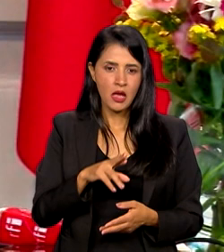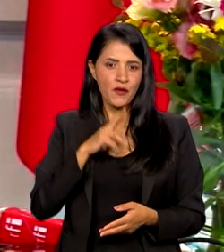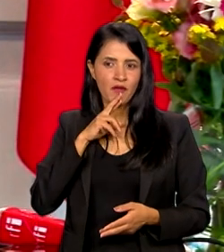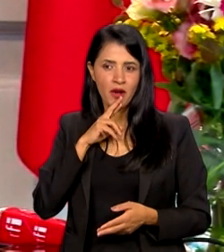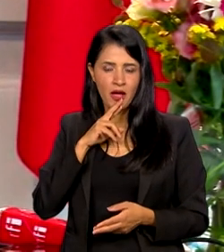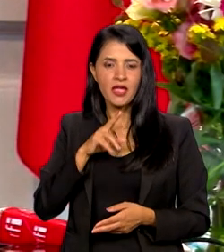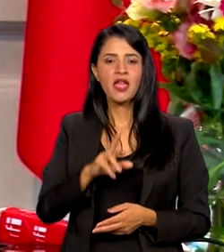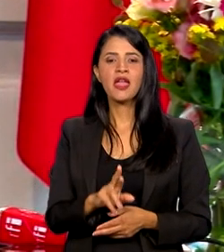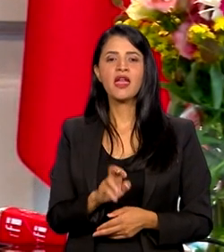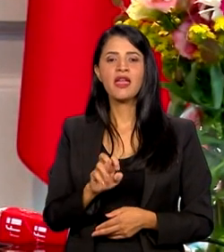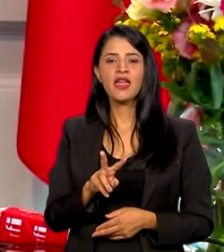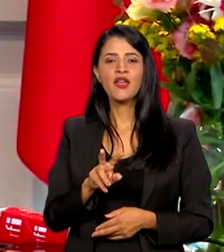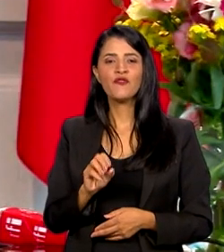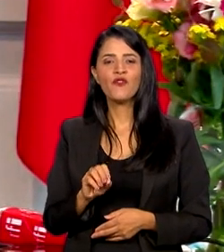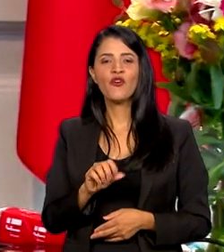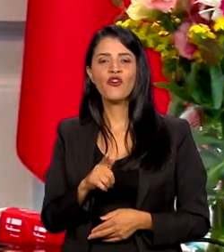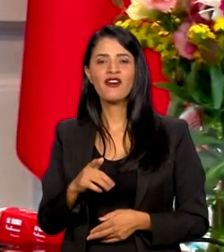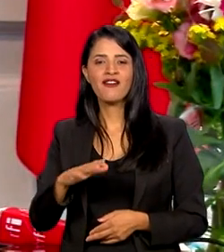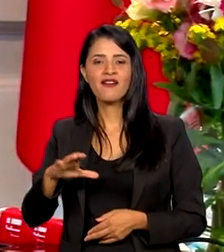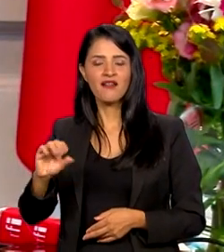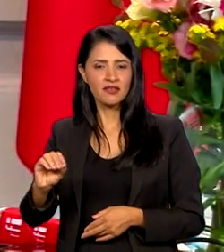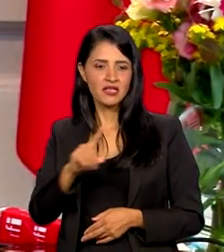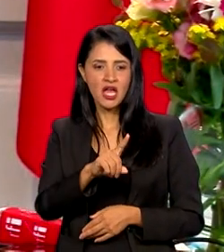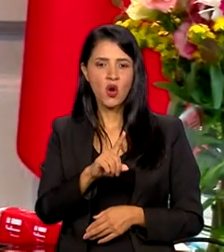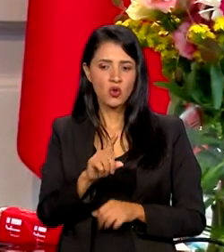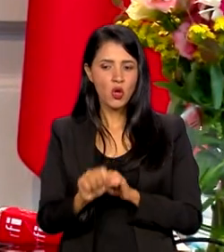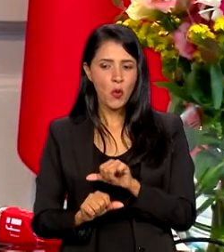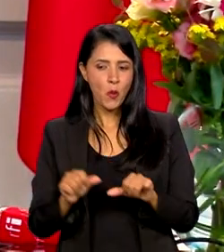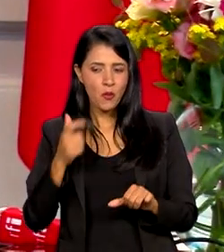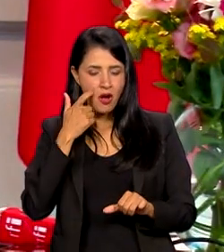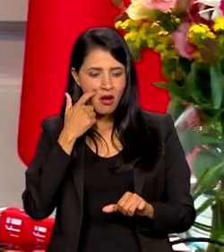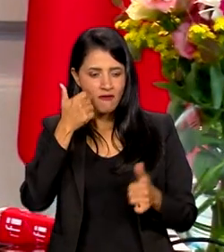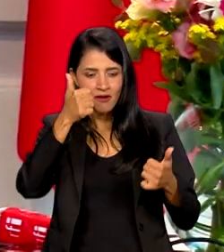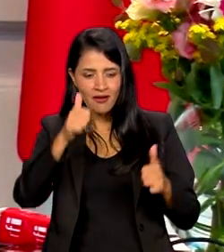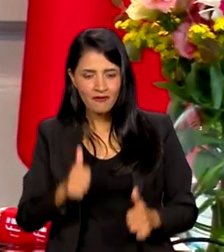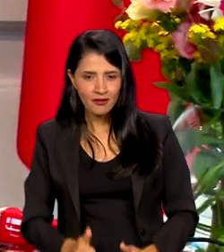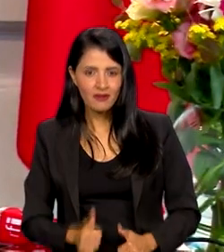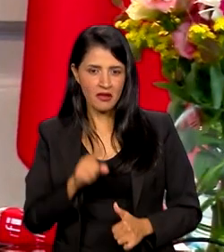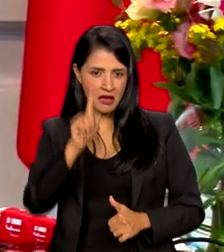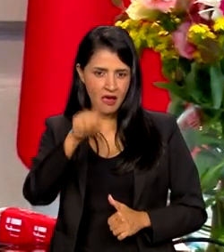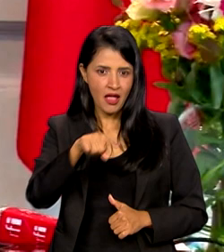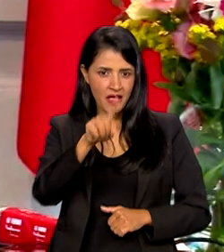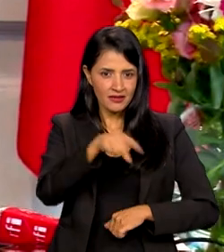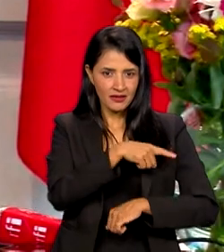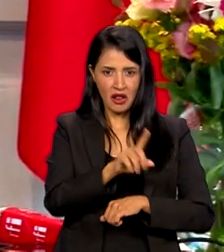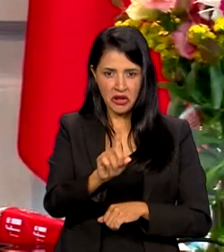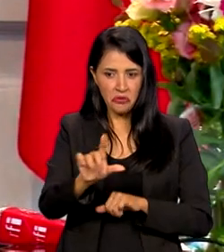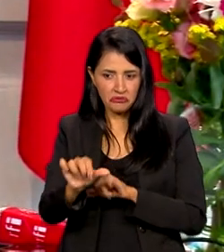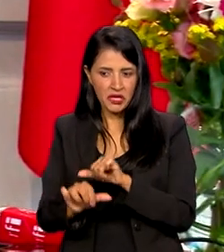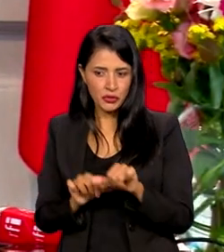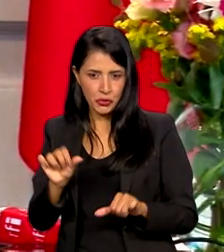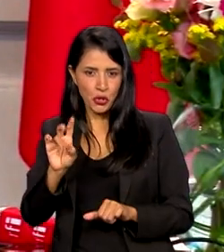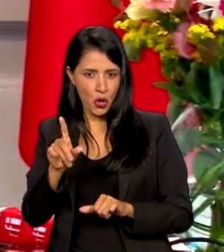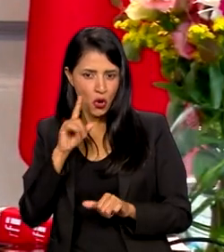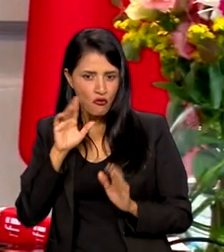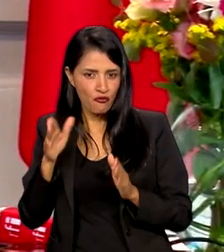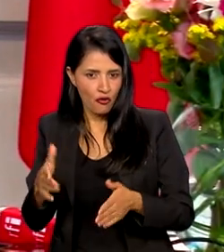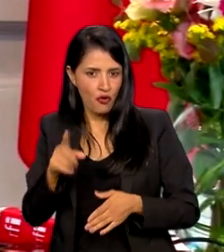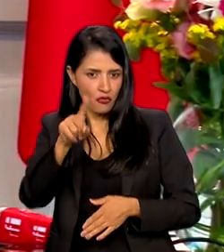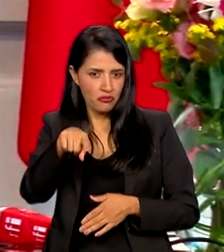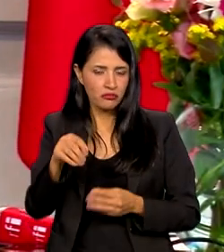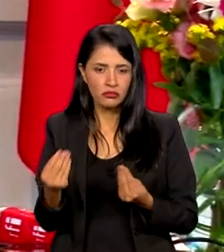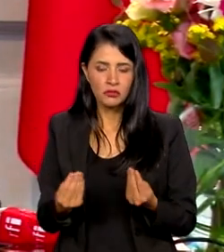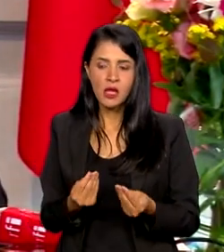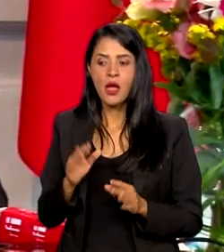revogação, né? Ele insiste numa revisão dele. Então, a questão é por quê, assim? Não, primeiro, deixa eu falar uma questão